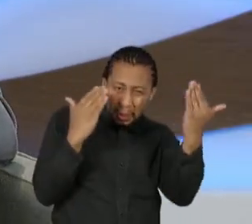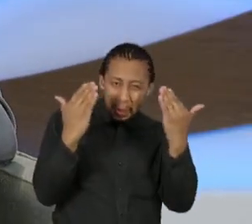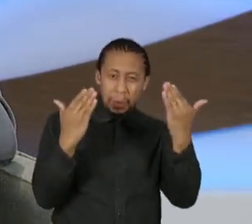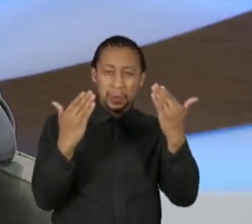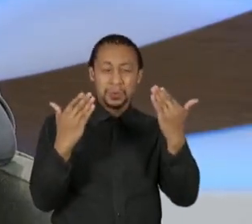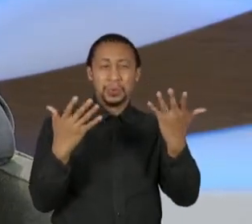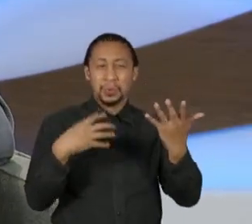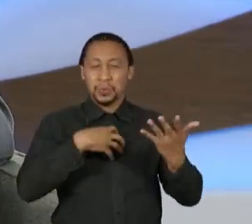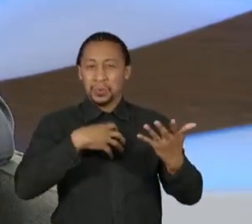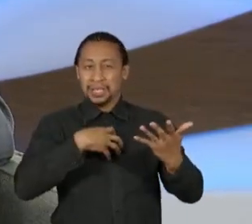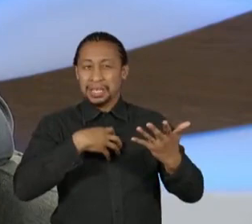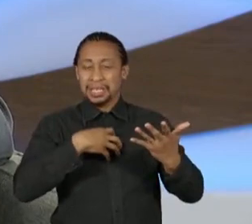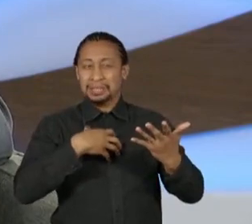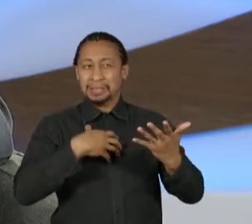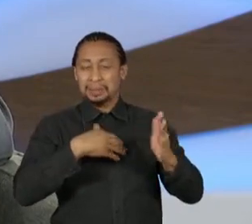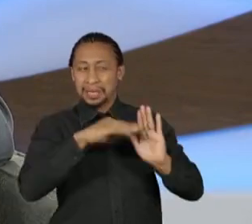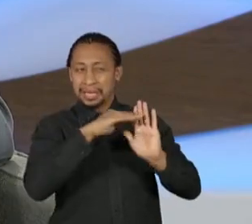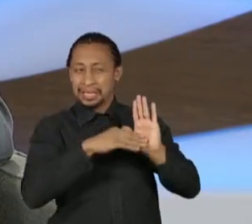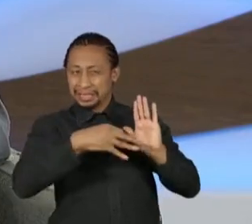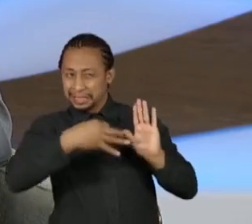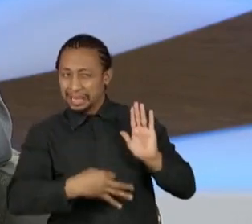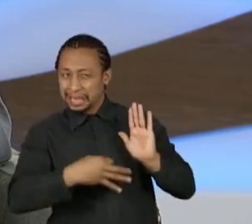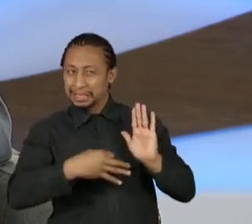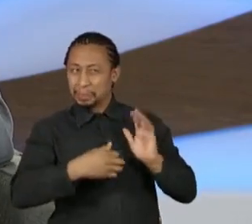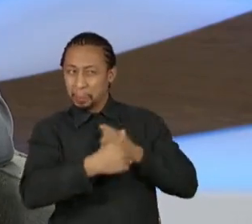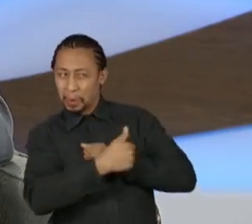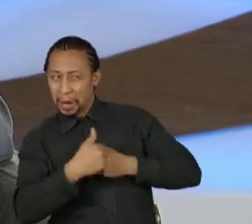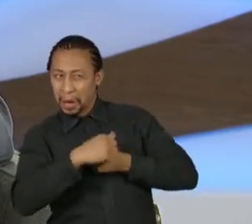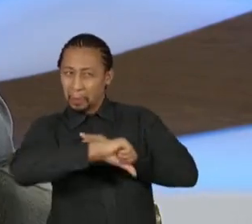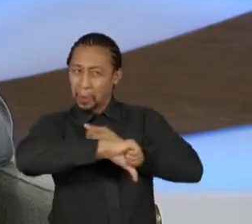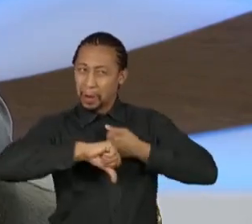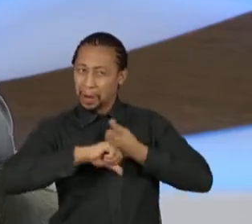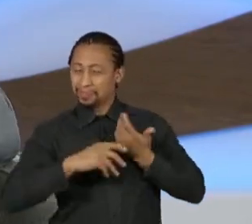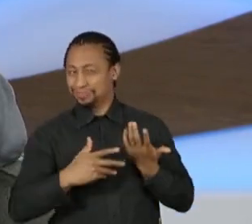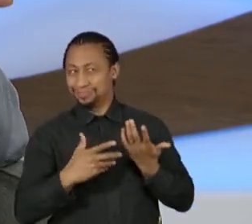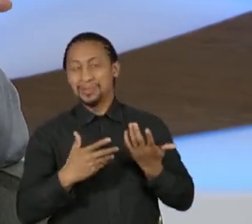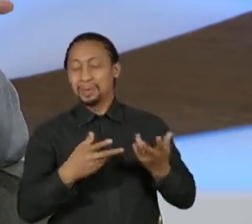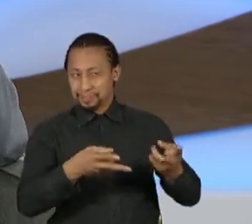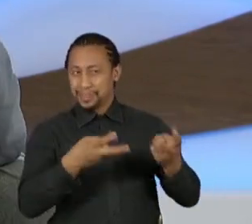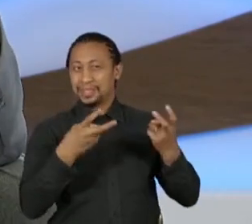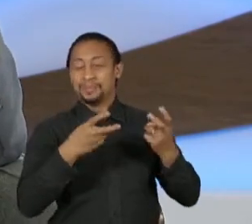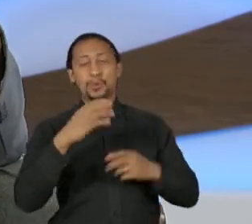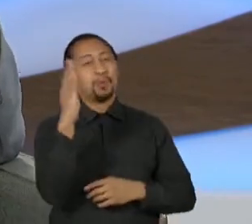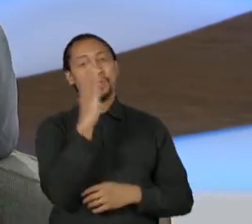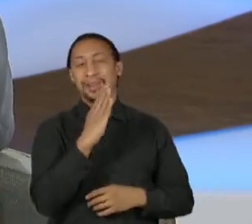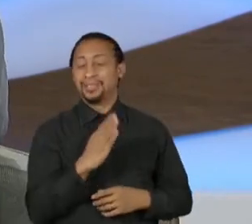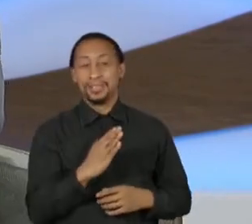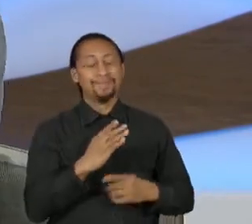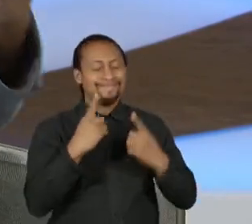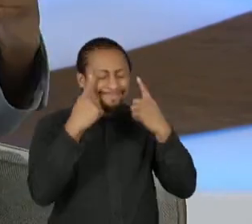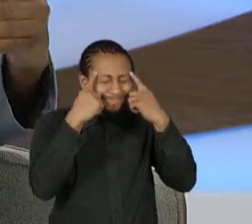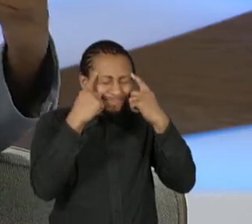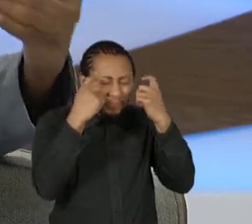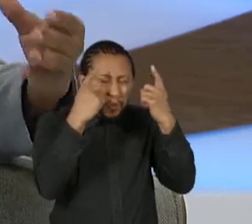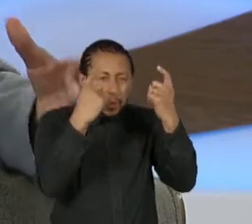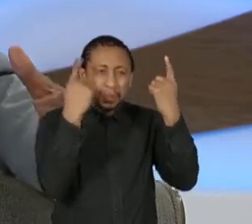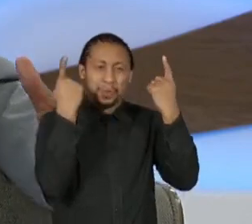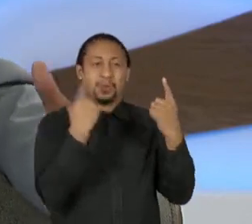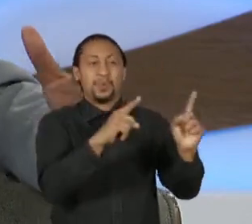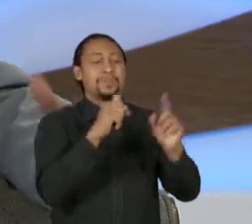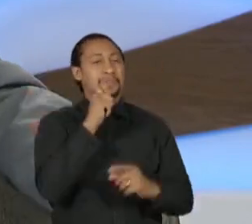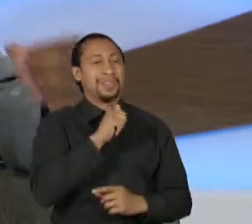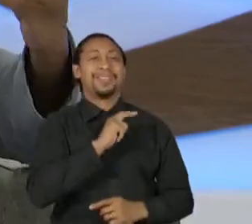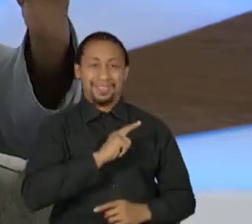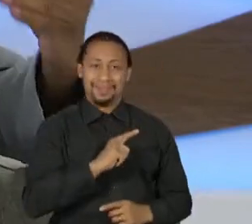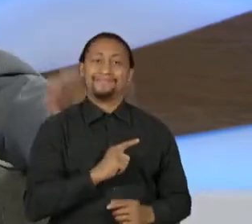extremamente violento contra a mulher, até por isso é fundamental que